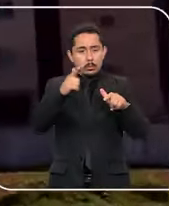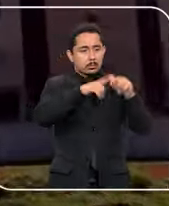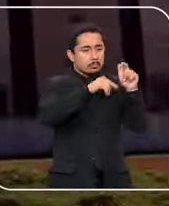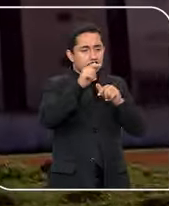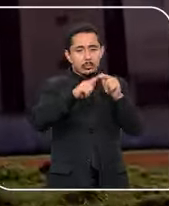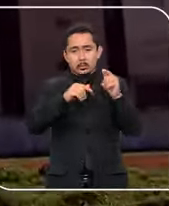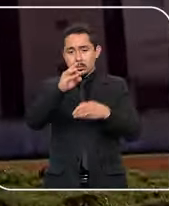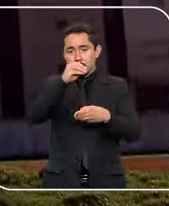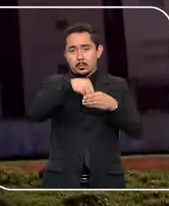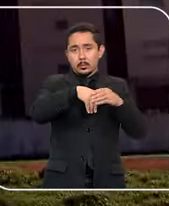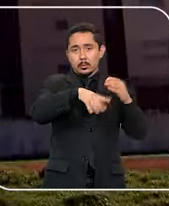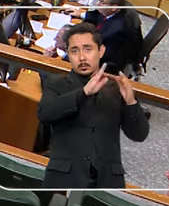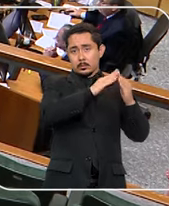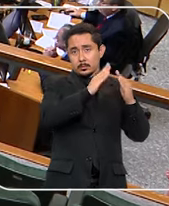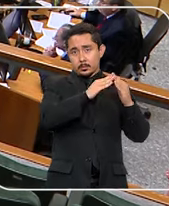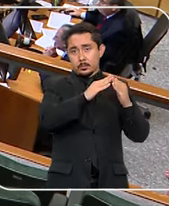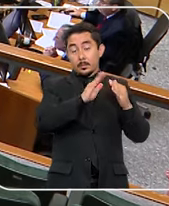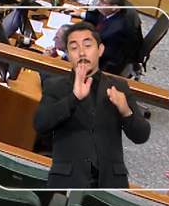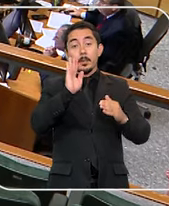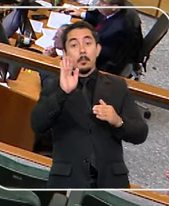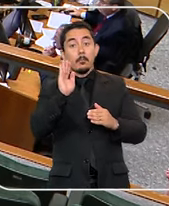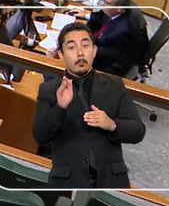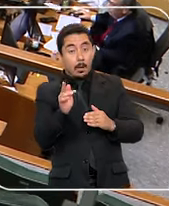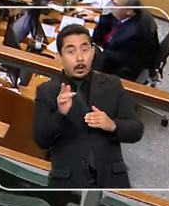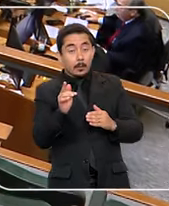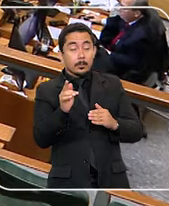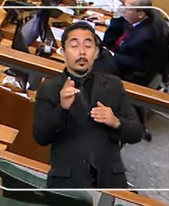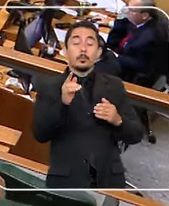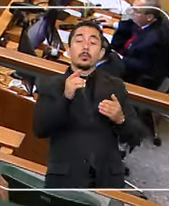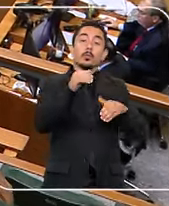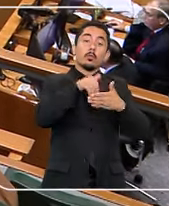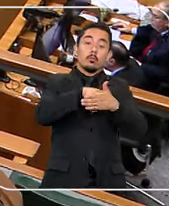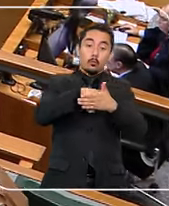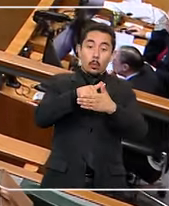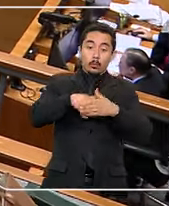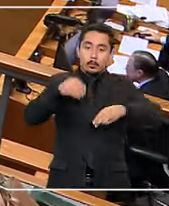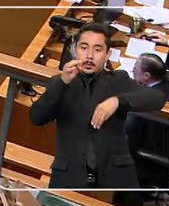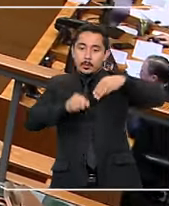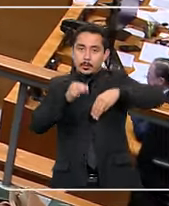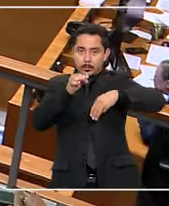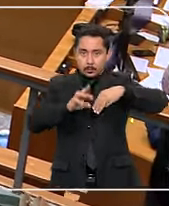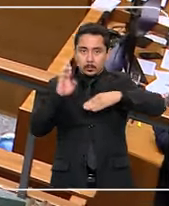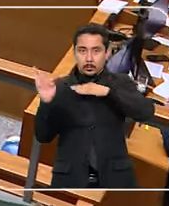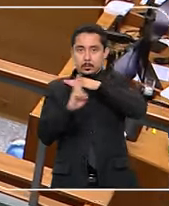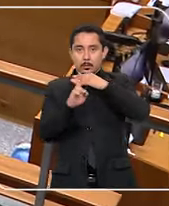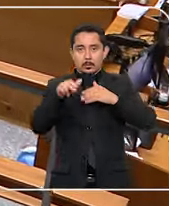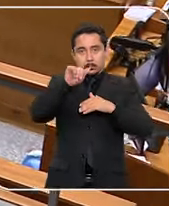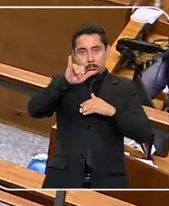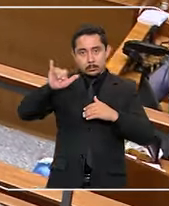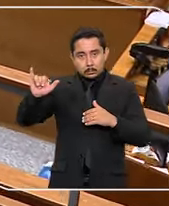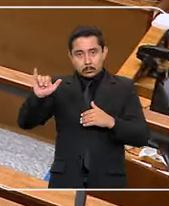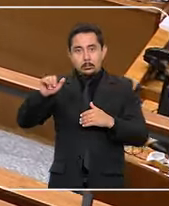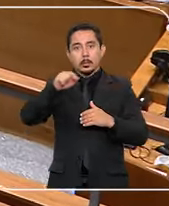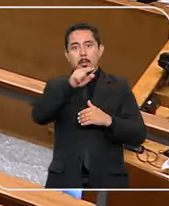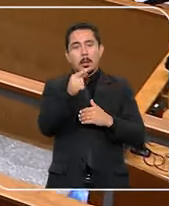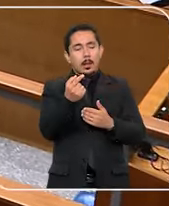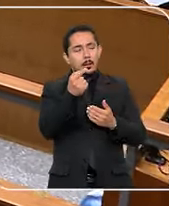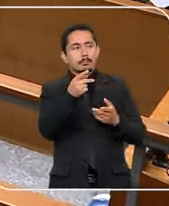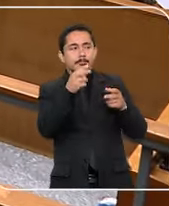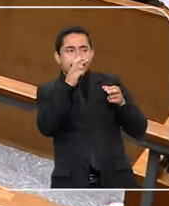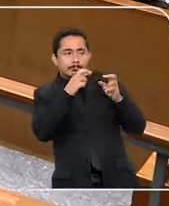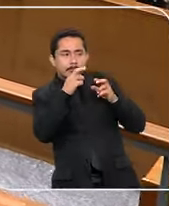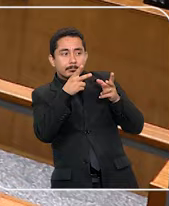de outros bens no inventário. Mas no voto para dar provimento ao recurso especial, a ministra relatora Nancy